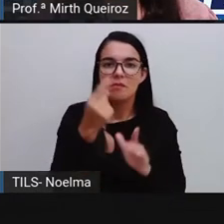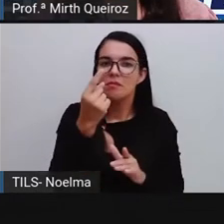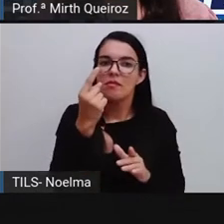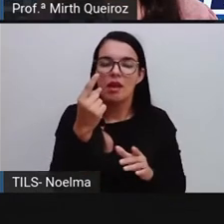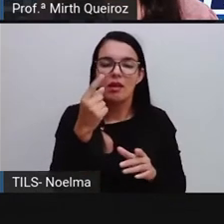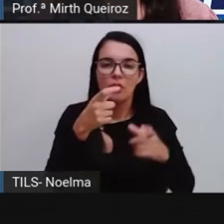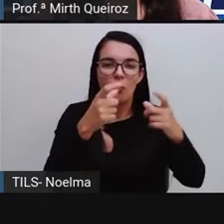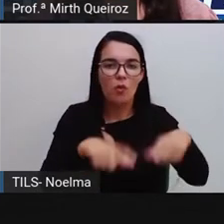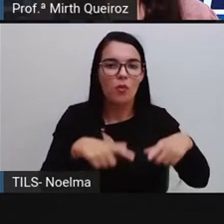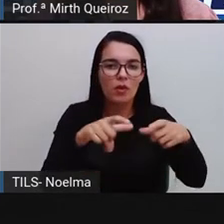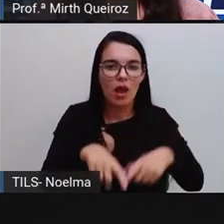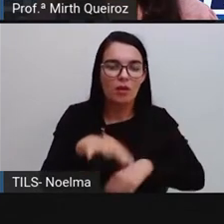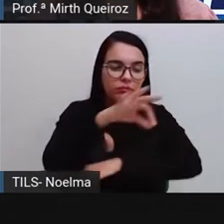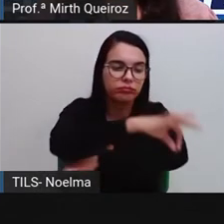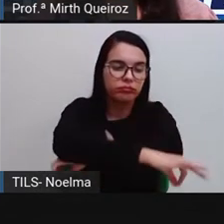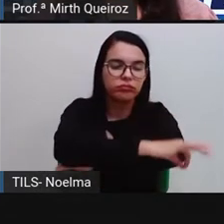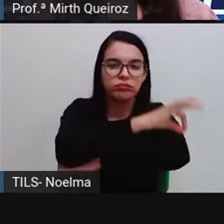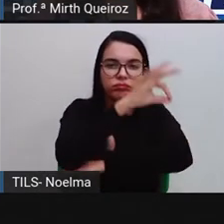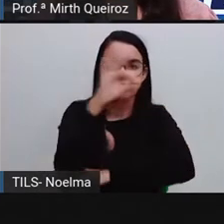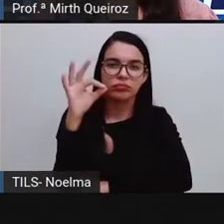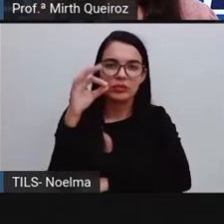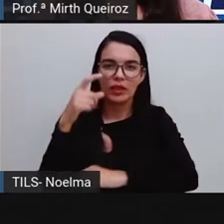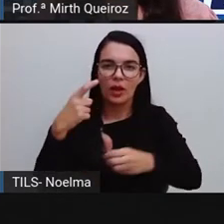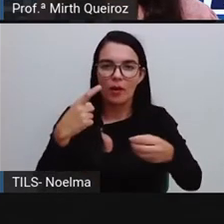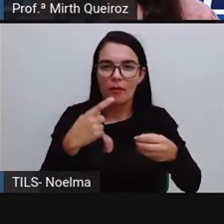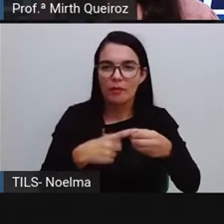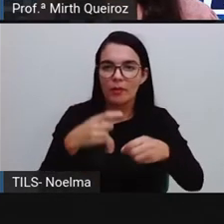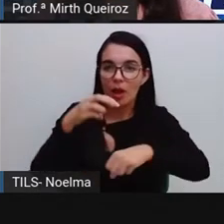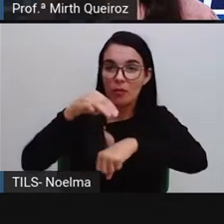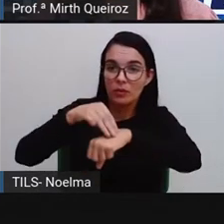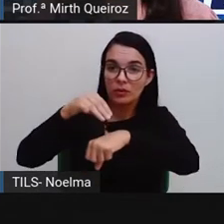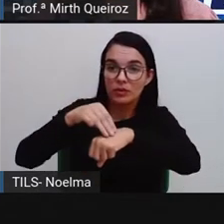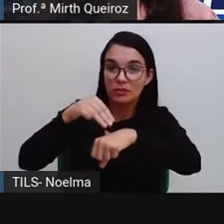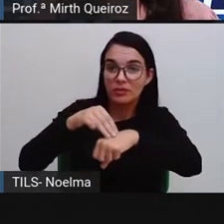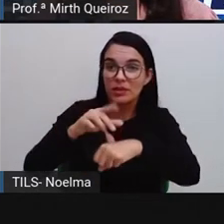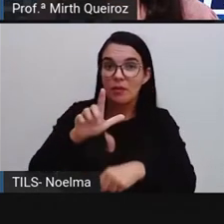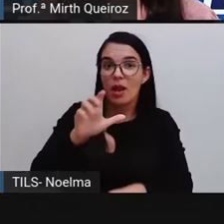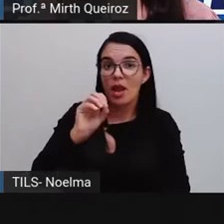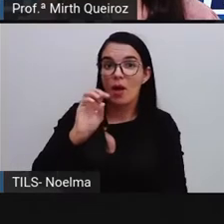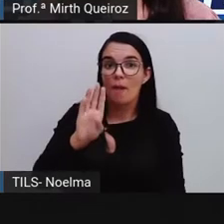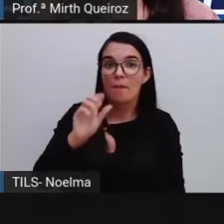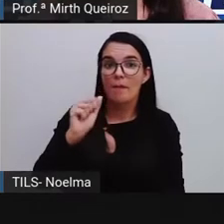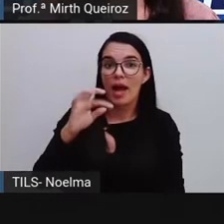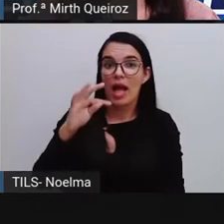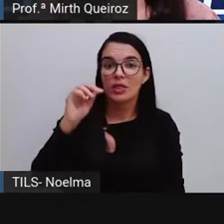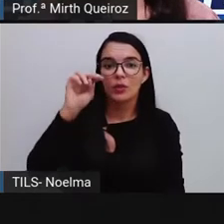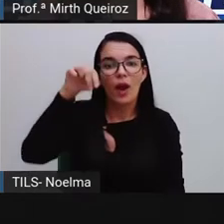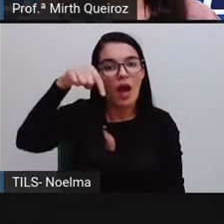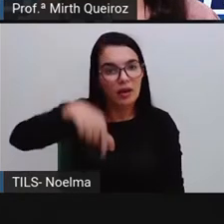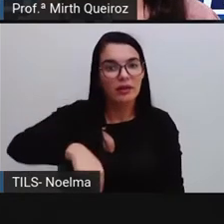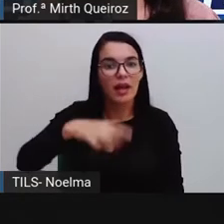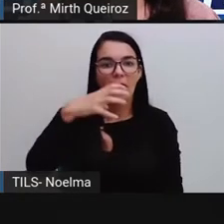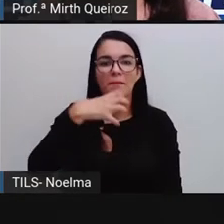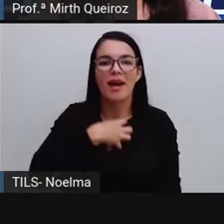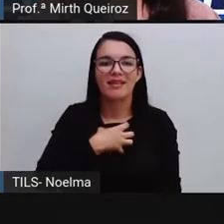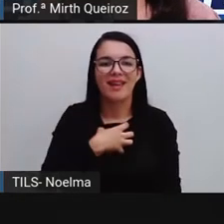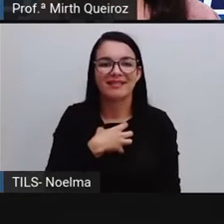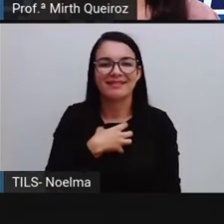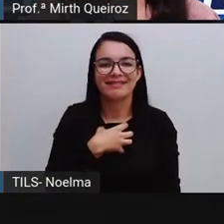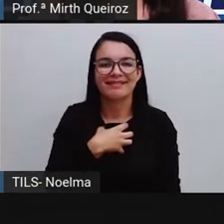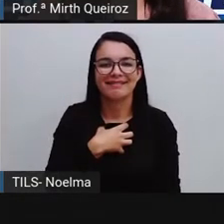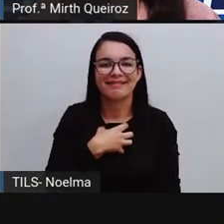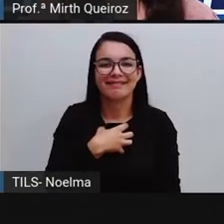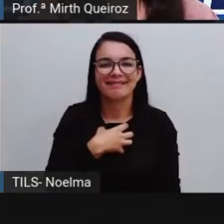brasileira. Que foi no município de Lobato, Bahia. Olha, uma homenagem a Monteiro Lobato, que quando chegou dos Estados Unidos, ele